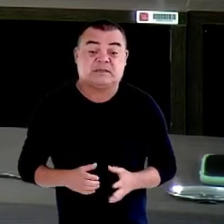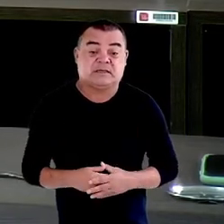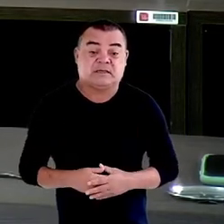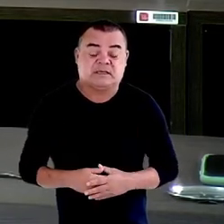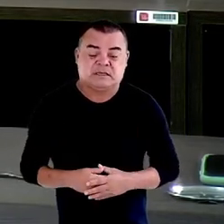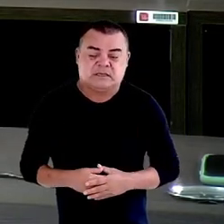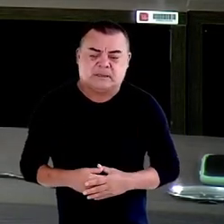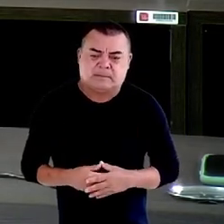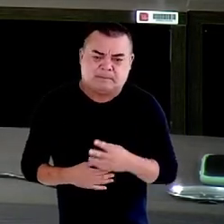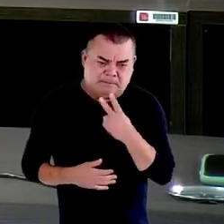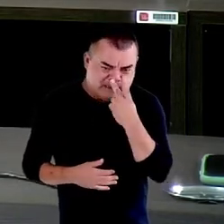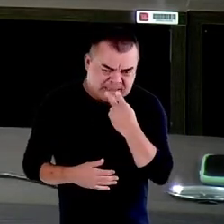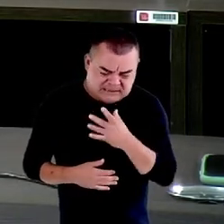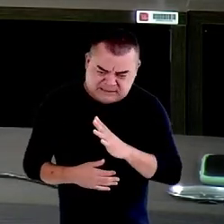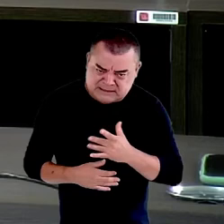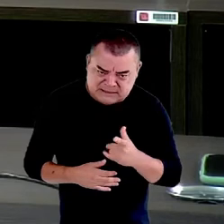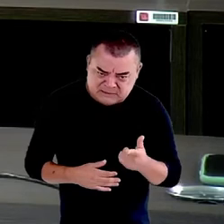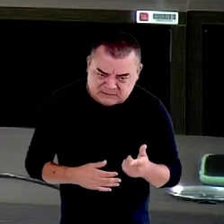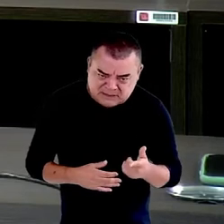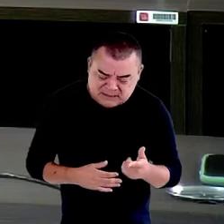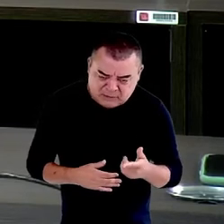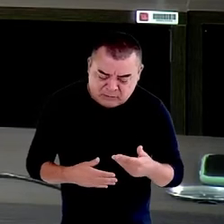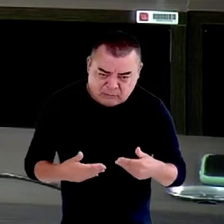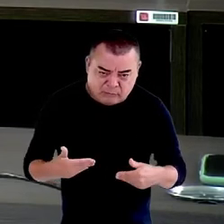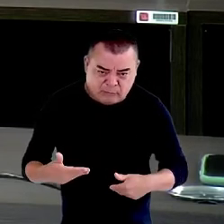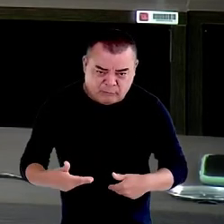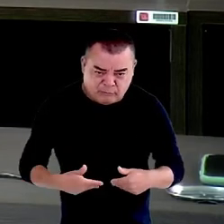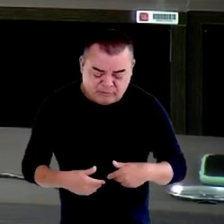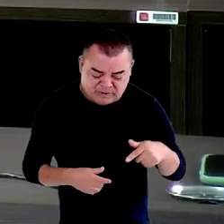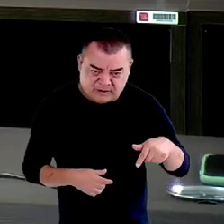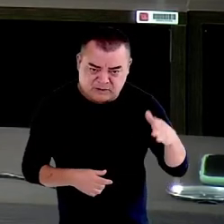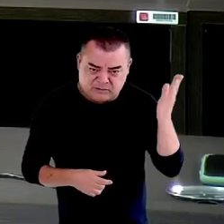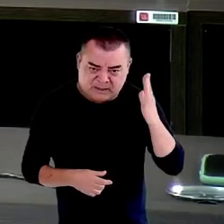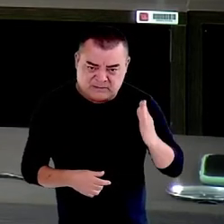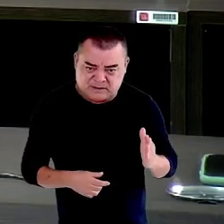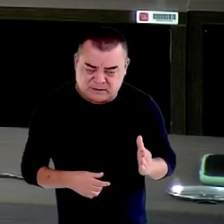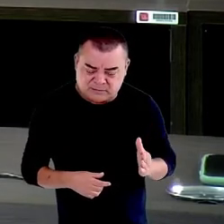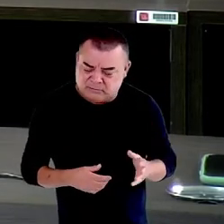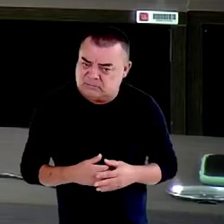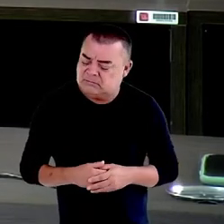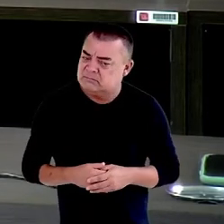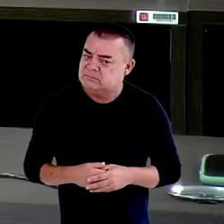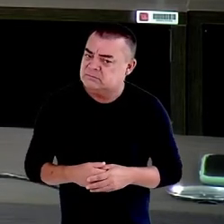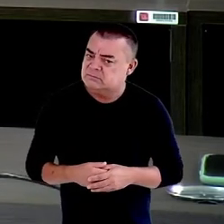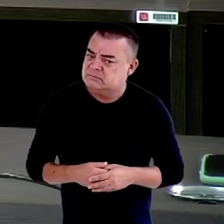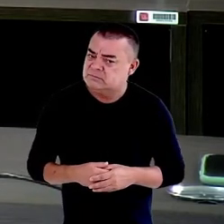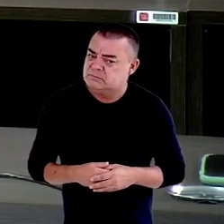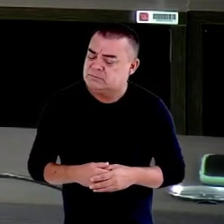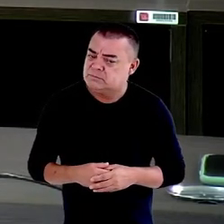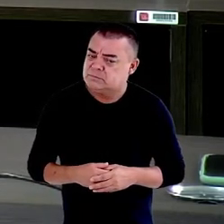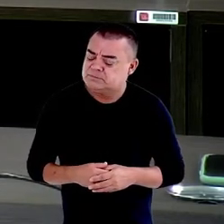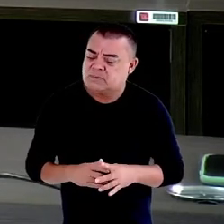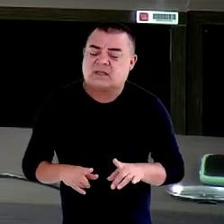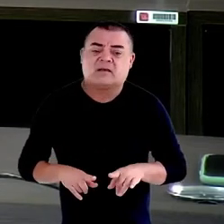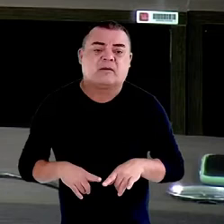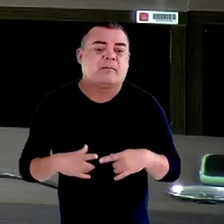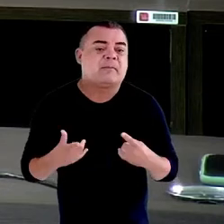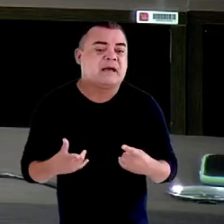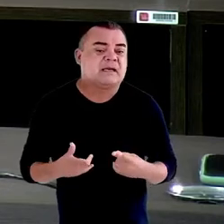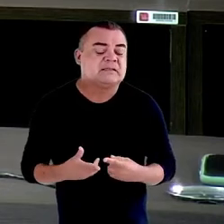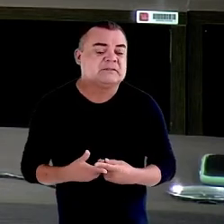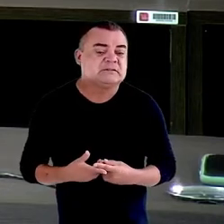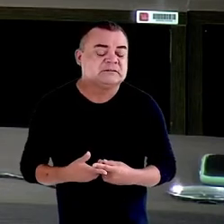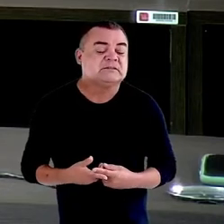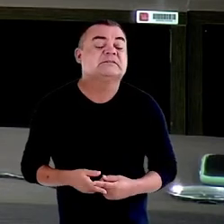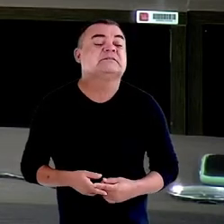mais fome do Brasil, e eu não estou entrando aqui em nenhuma seara política, de forma nenhuma, mas a fome existe